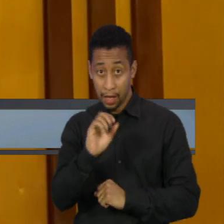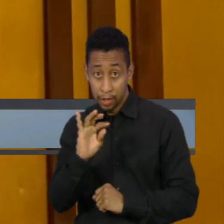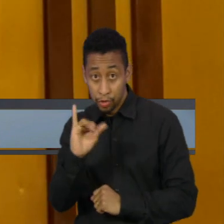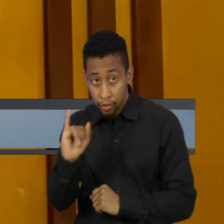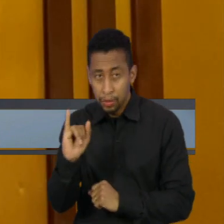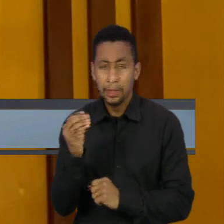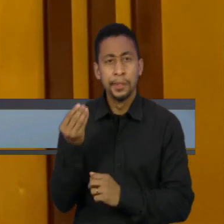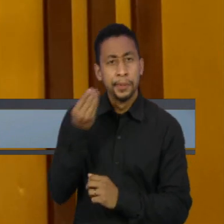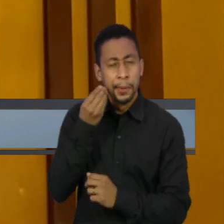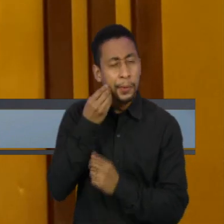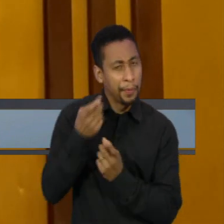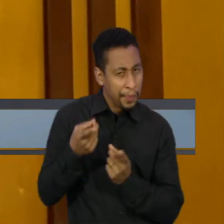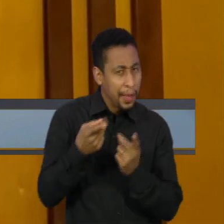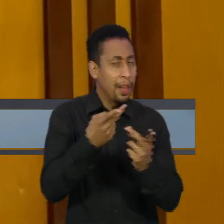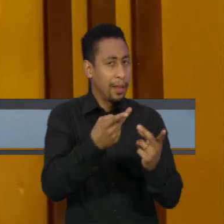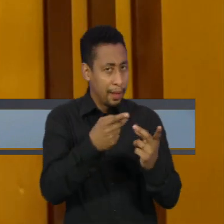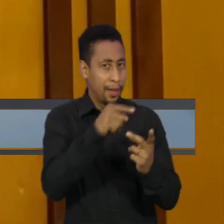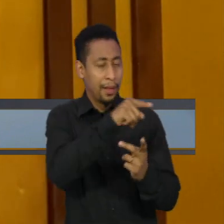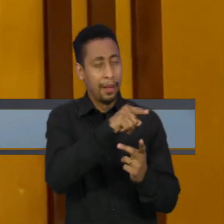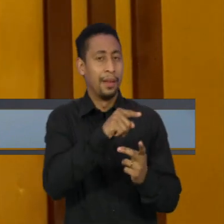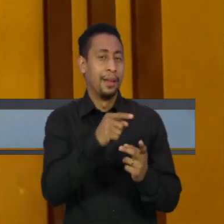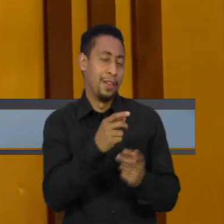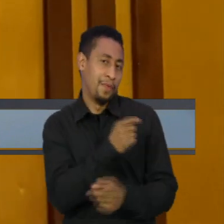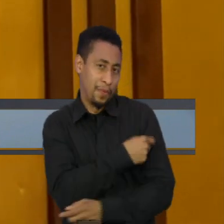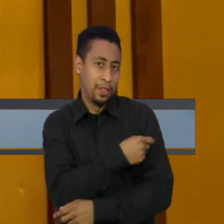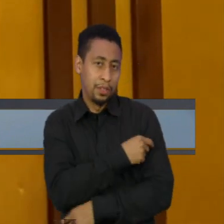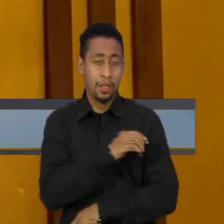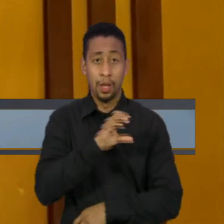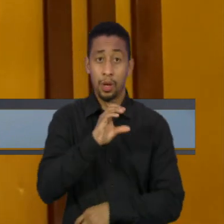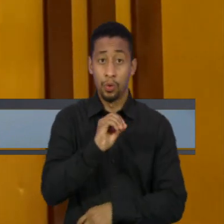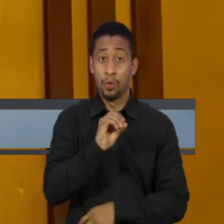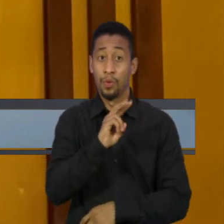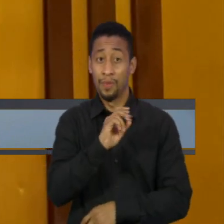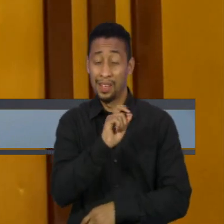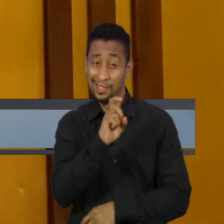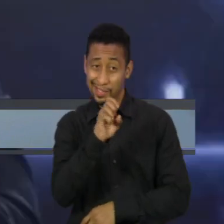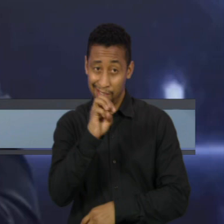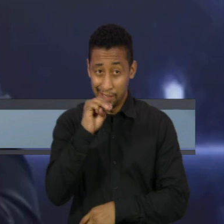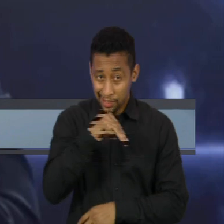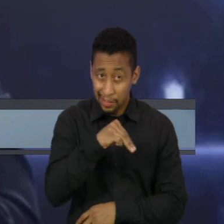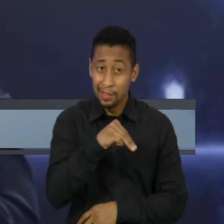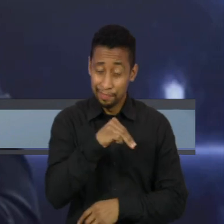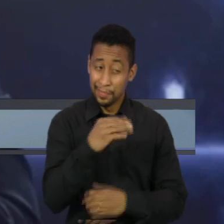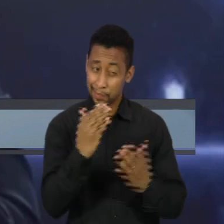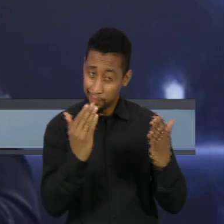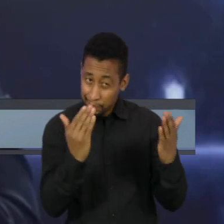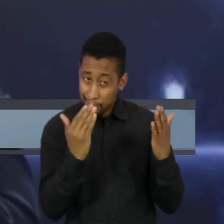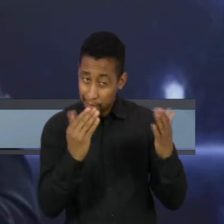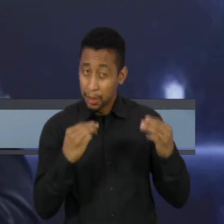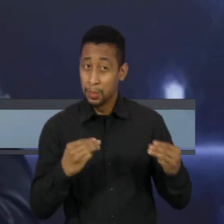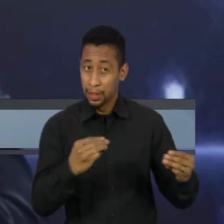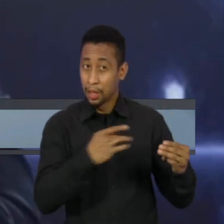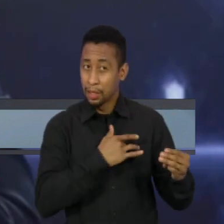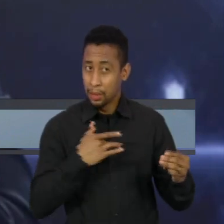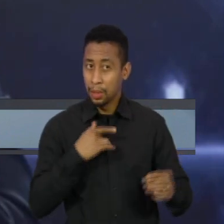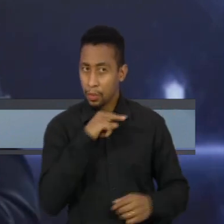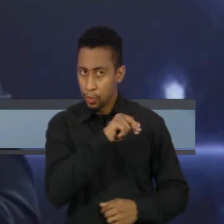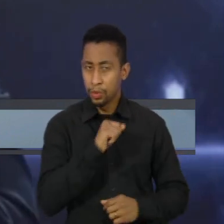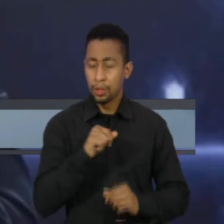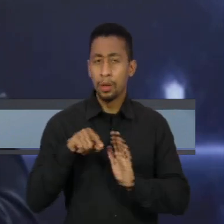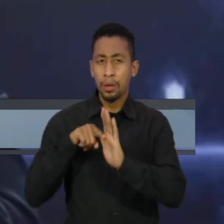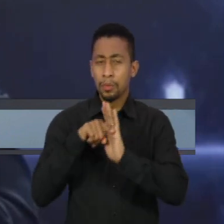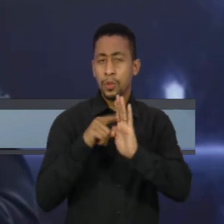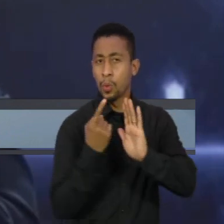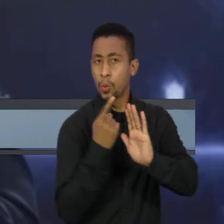a vacina Covaxin com suspeita de superfaturamento para o Ministério da Saúde. A última oitiva sobre o caso deve acontecer